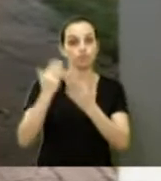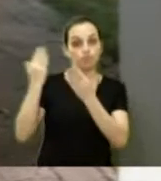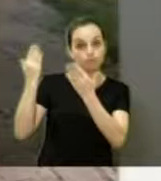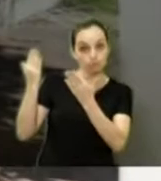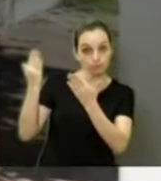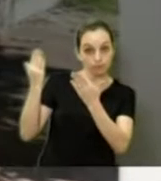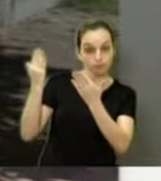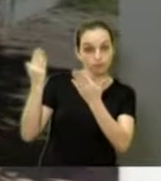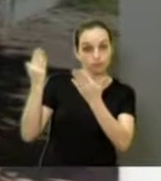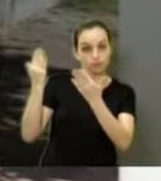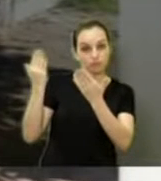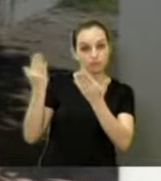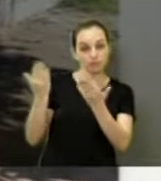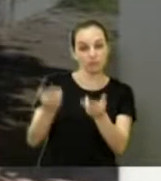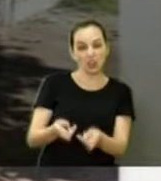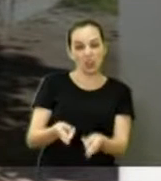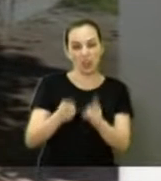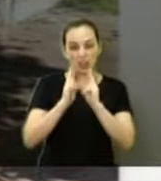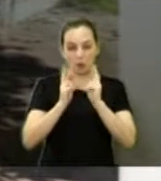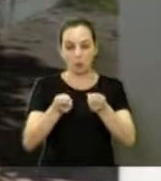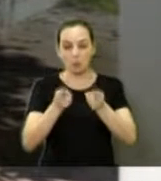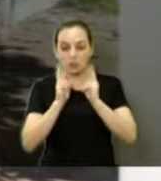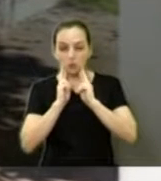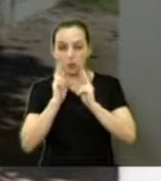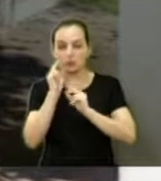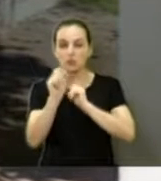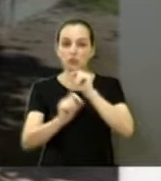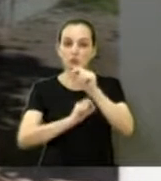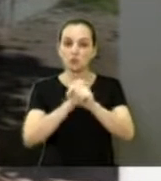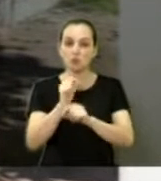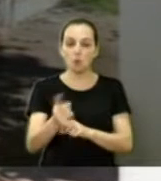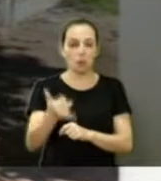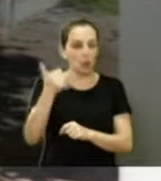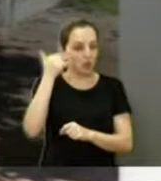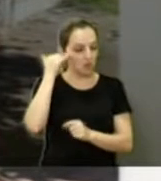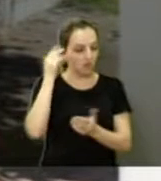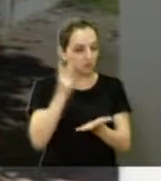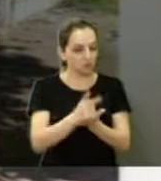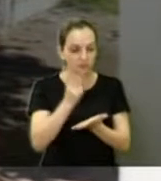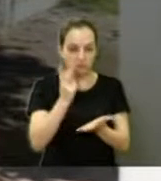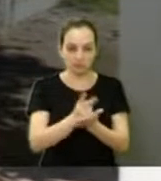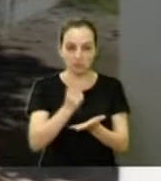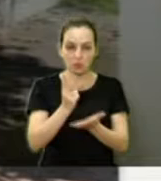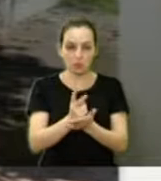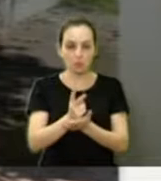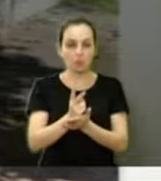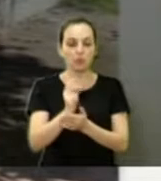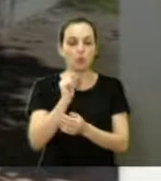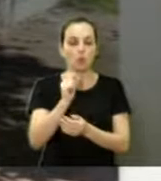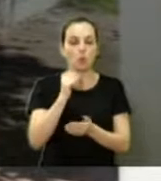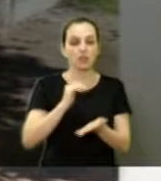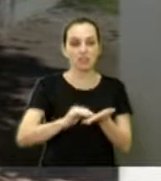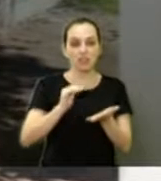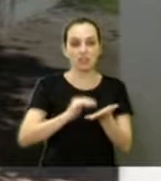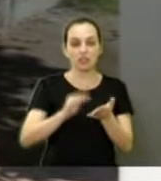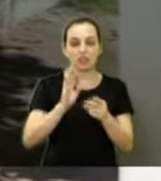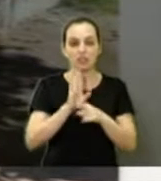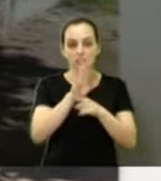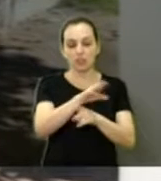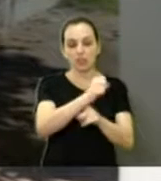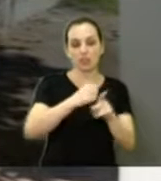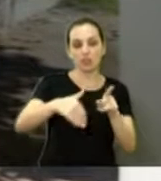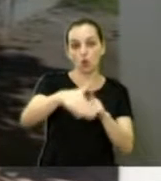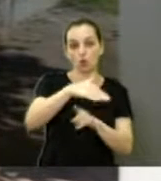Tenho recebido muitas reclamações no meu gabinete, telefone diariamente. Quando era secretário da Associação Social,